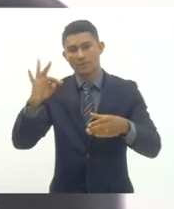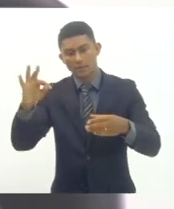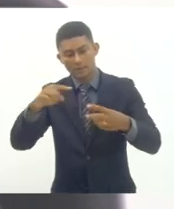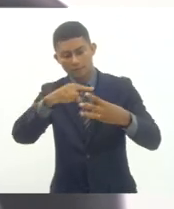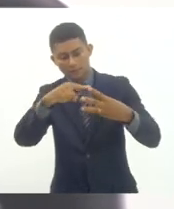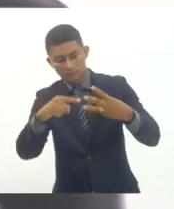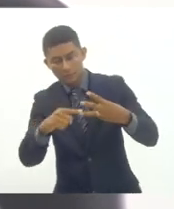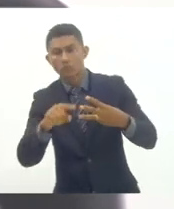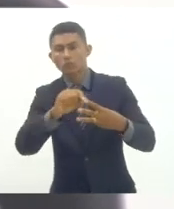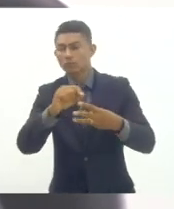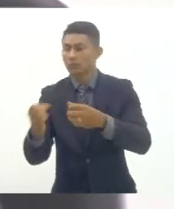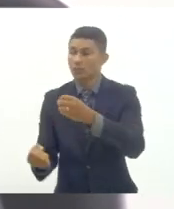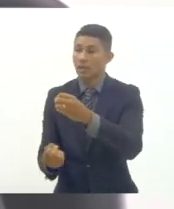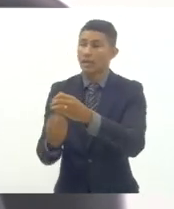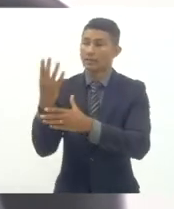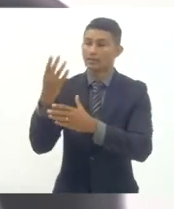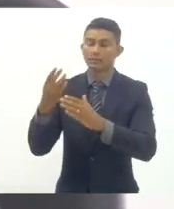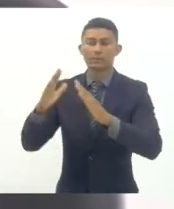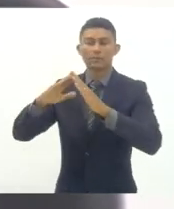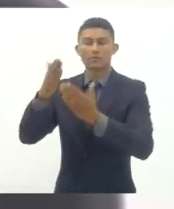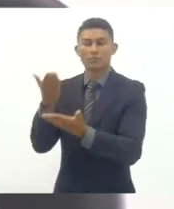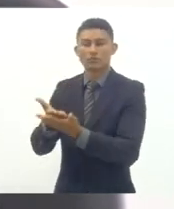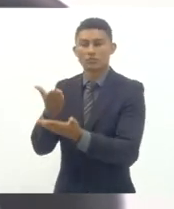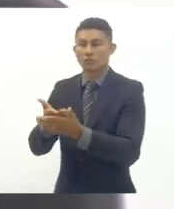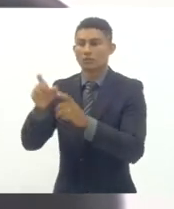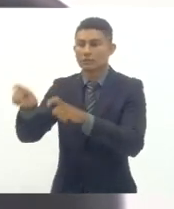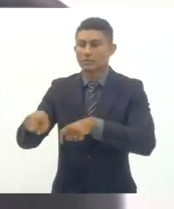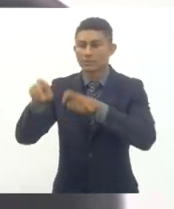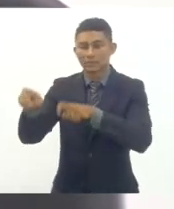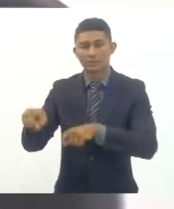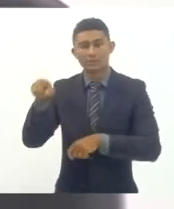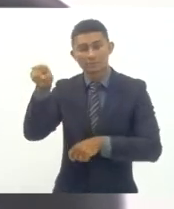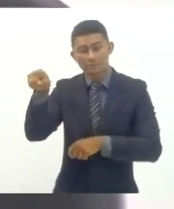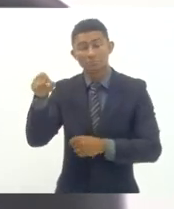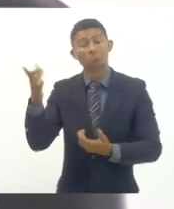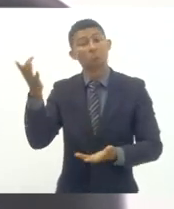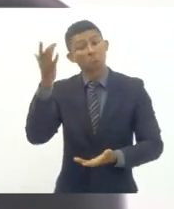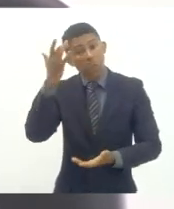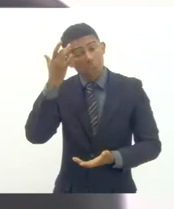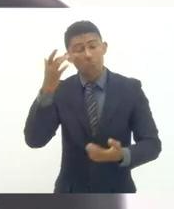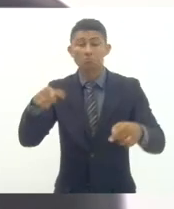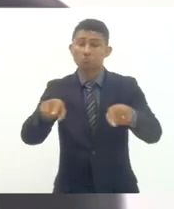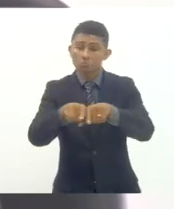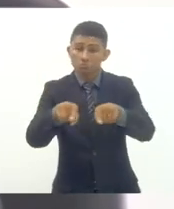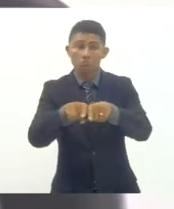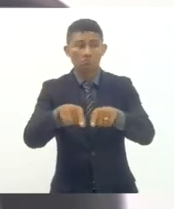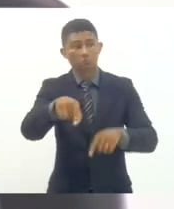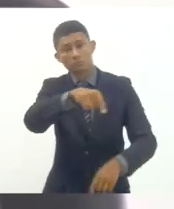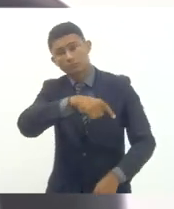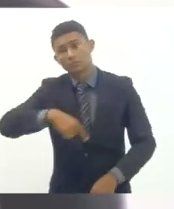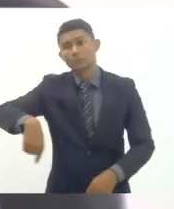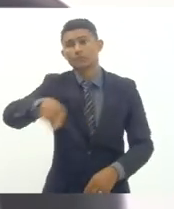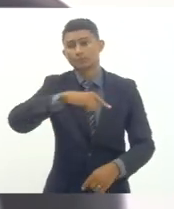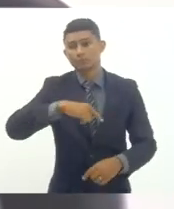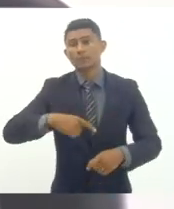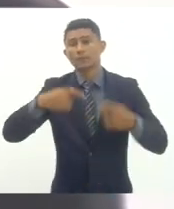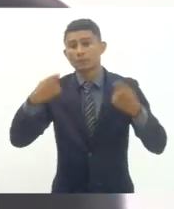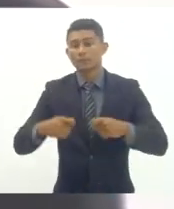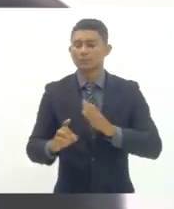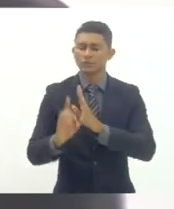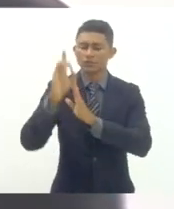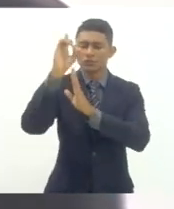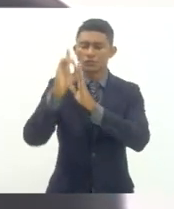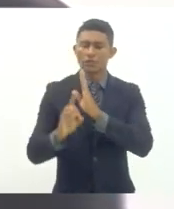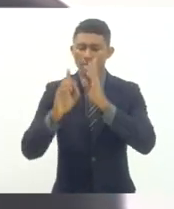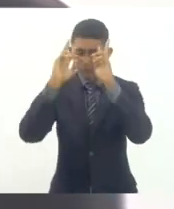escola agrícola que tenta recuperar parte da região é para onde eu acho que também deveria nortear a garantia de direitos